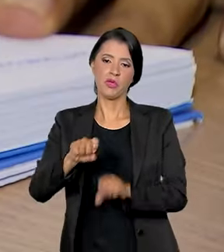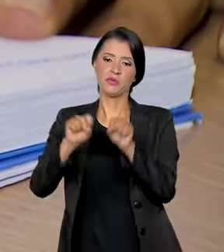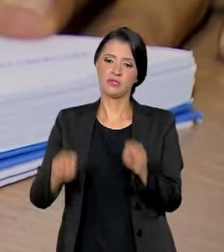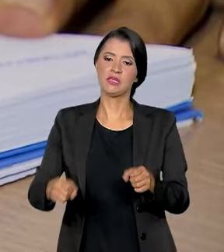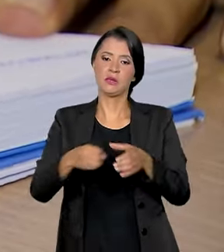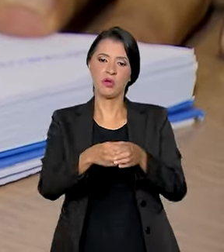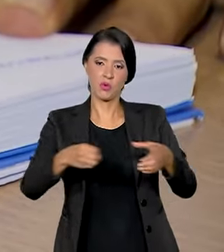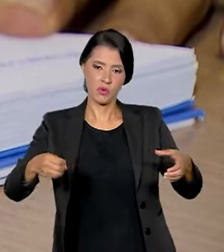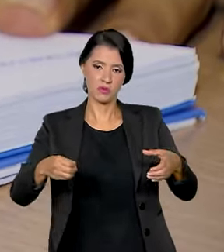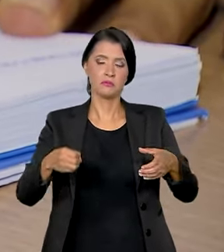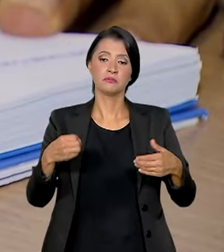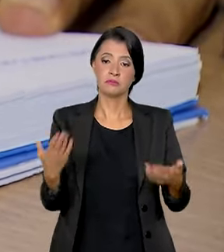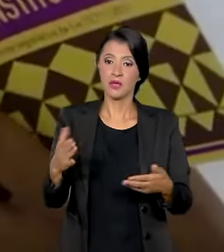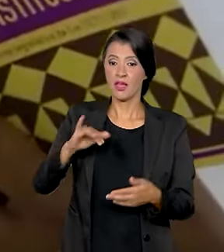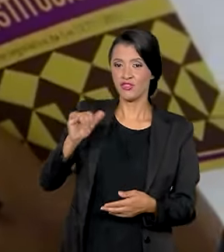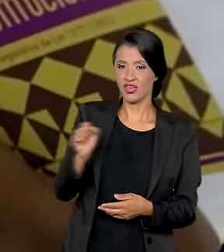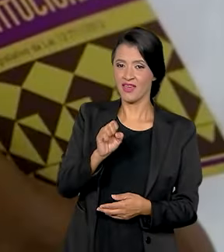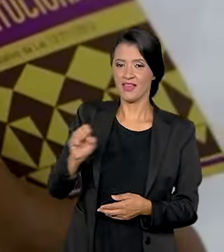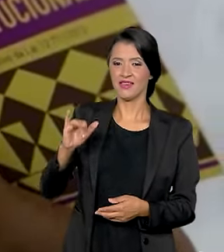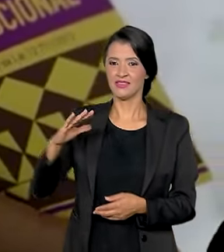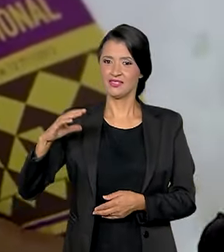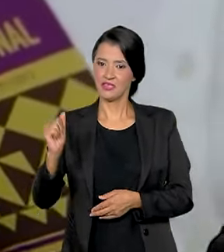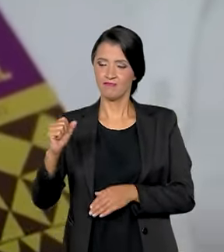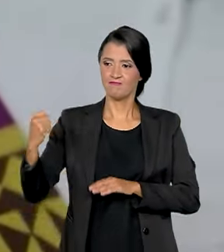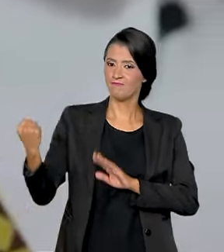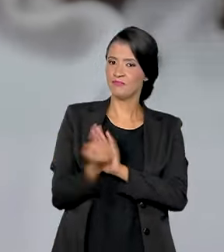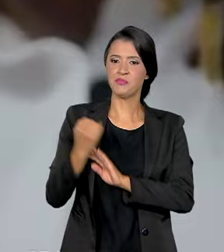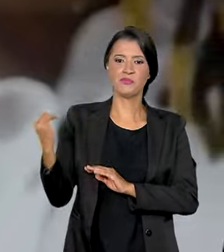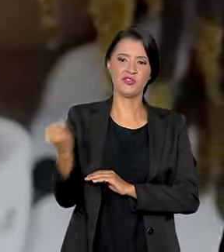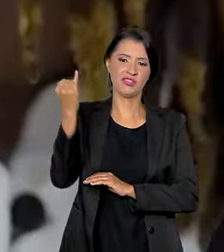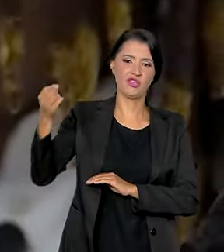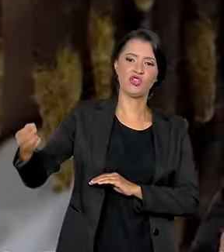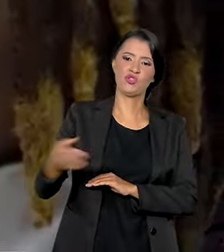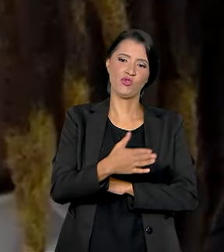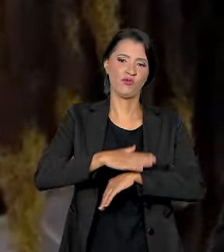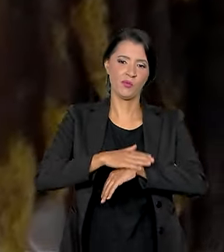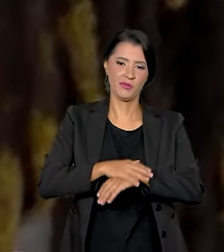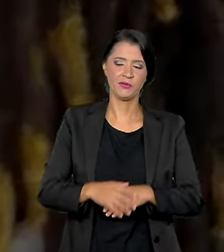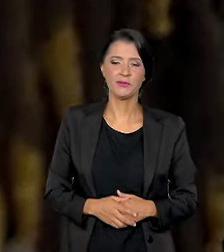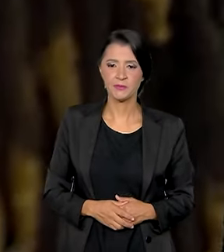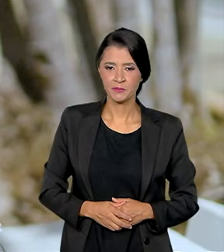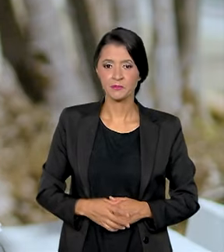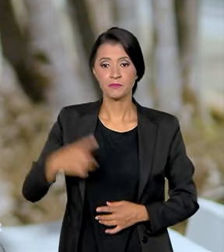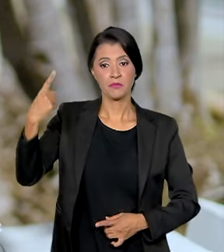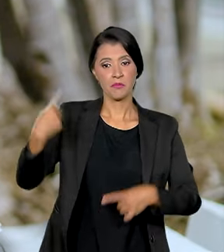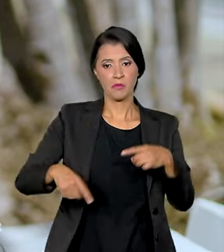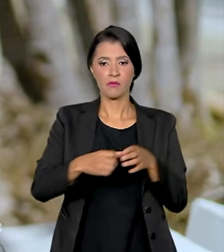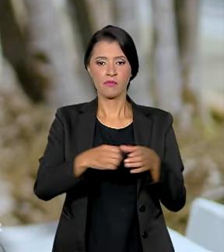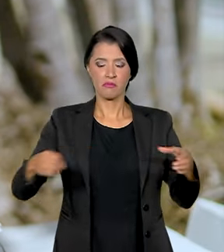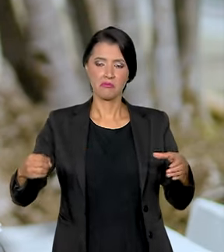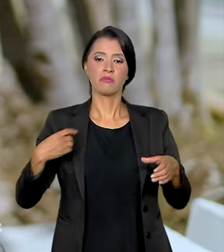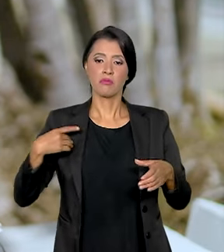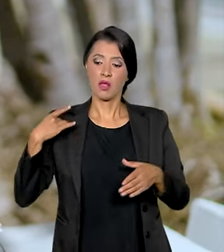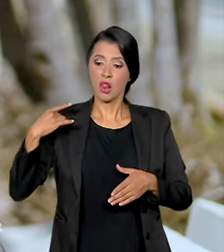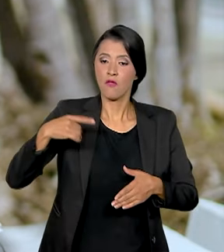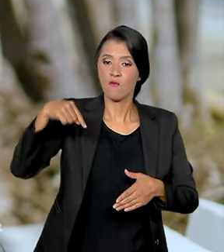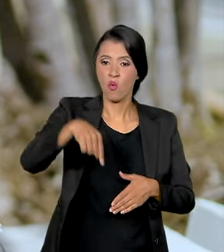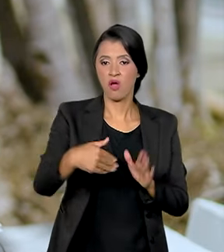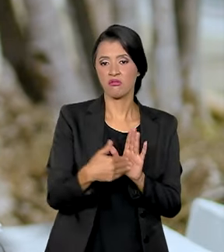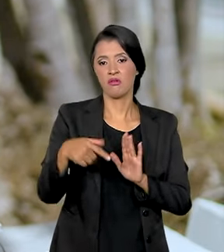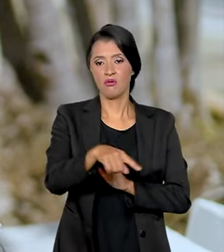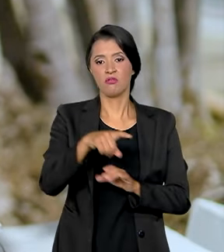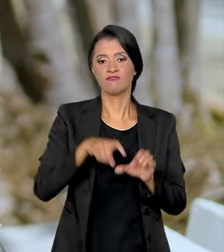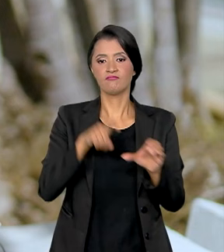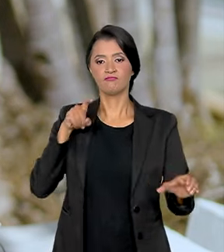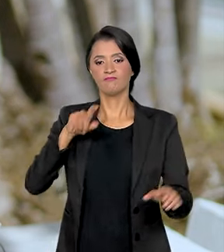pelo sistema de cotas. Para Jéssica, foi um marco para novos tempos. A política de cotas me trouxe até aqui.